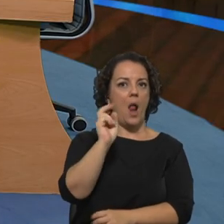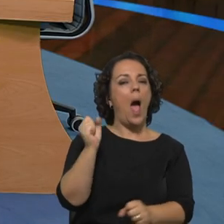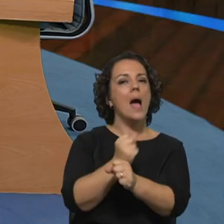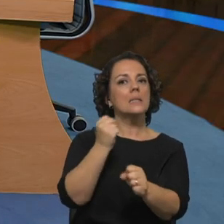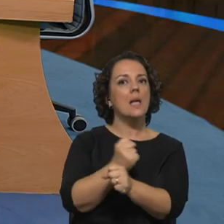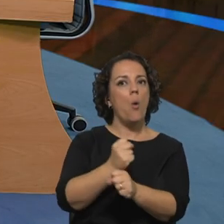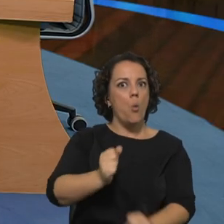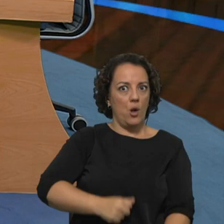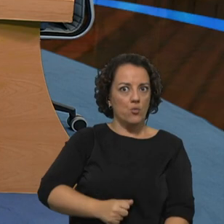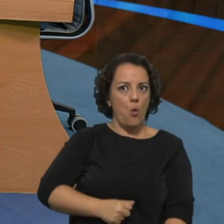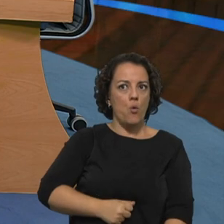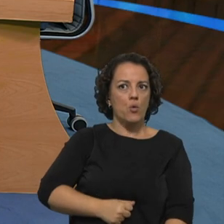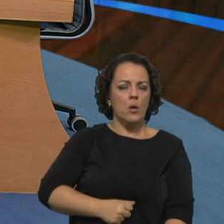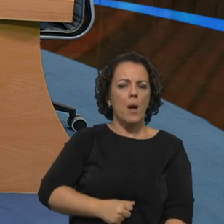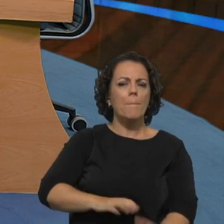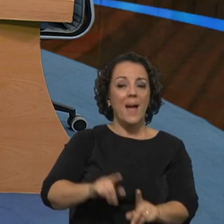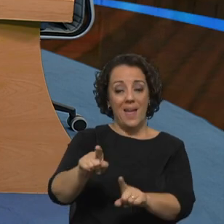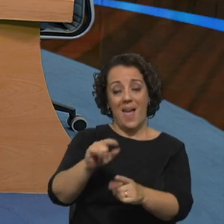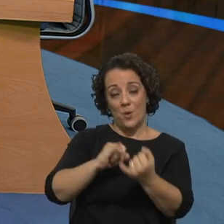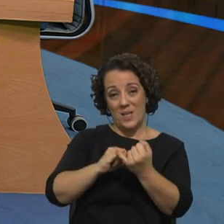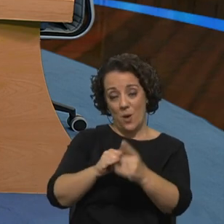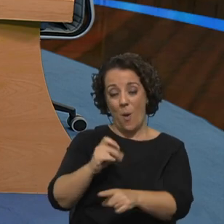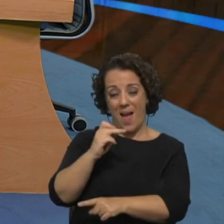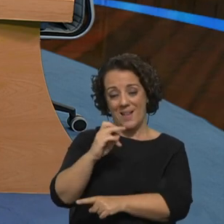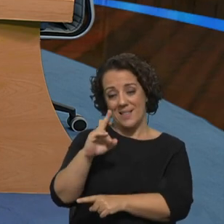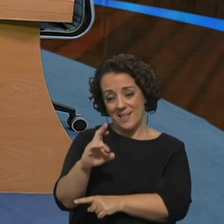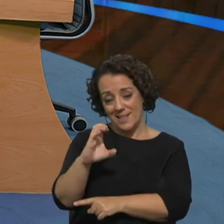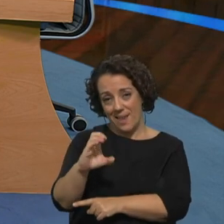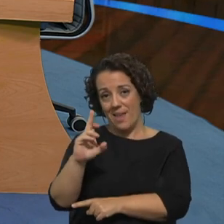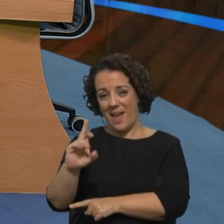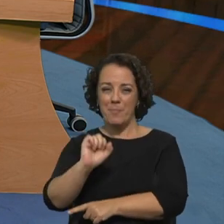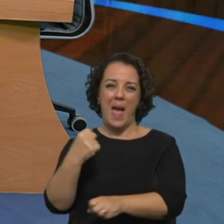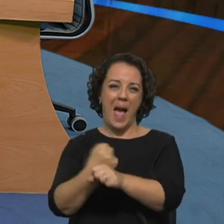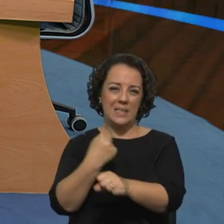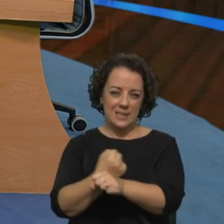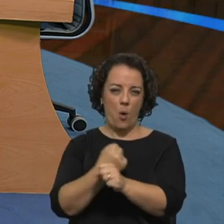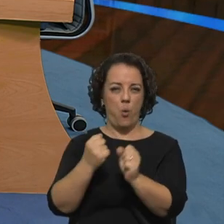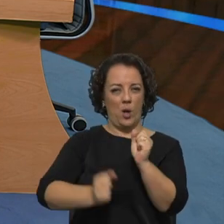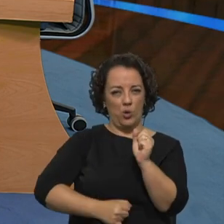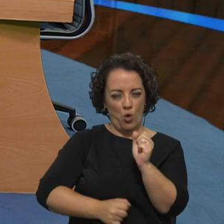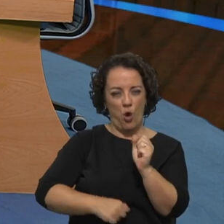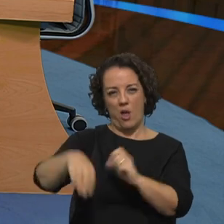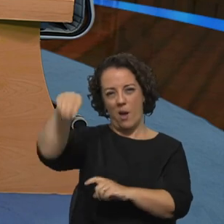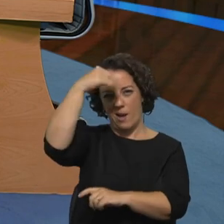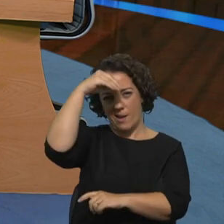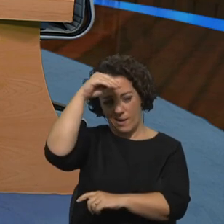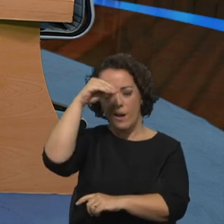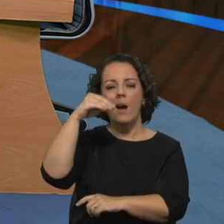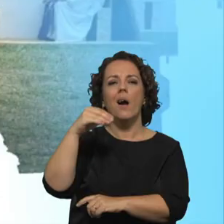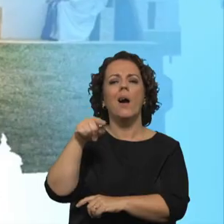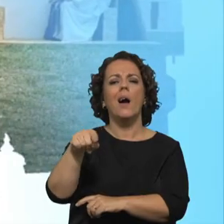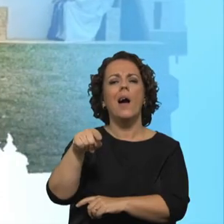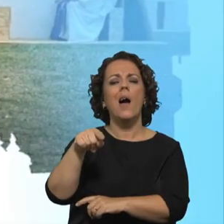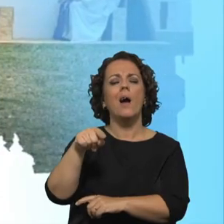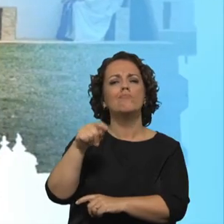especificidade da ACR, da ação católica rural, tanto mudou no mundo